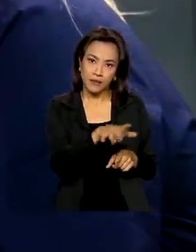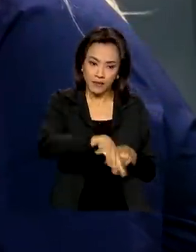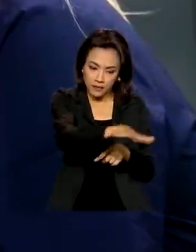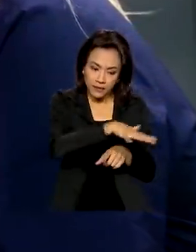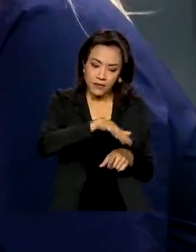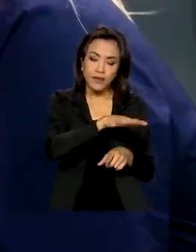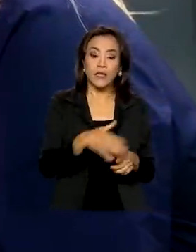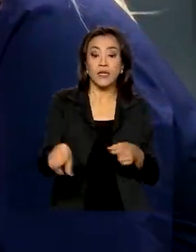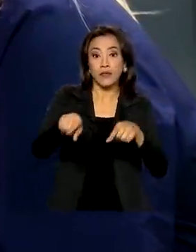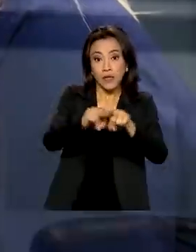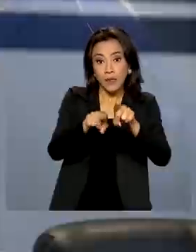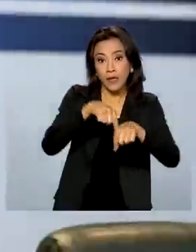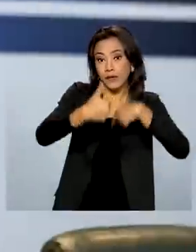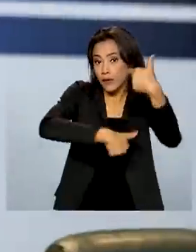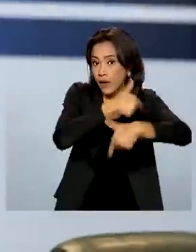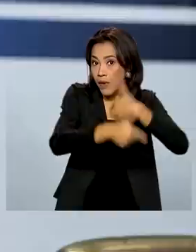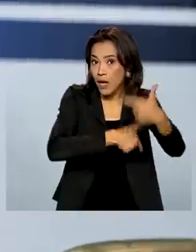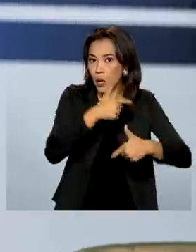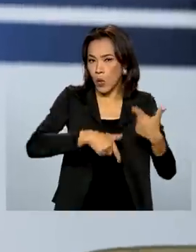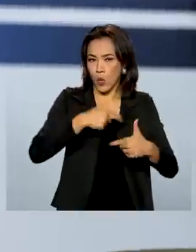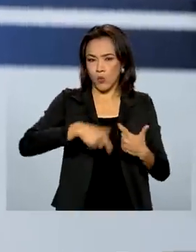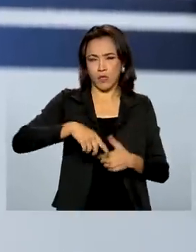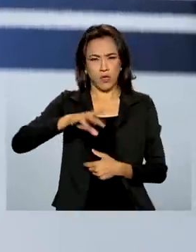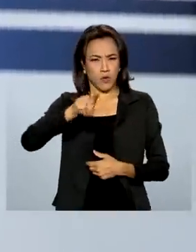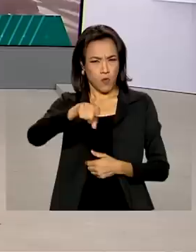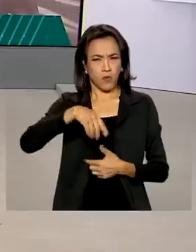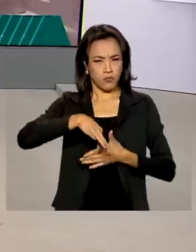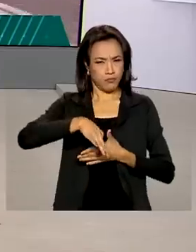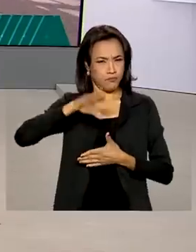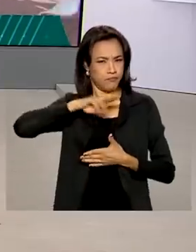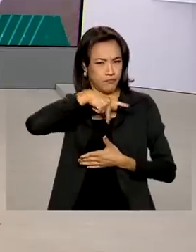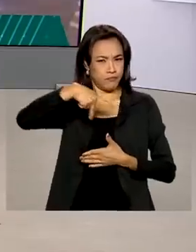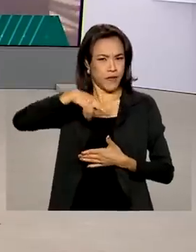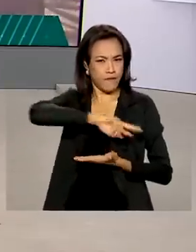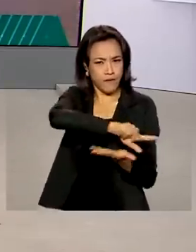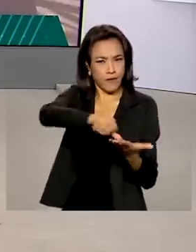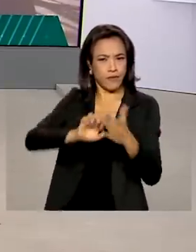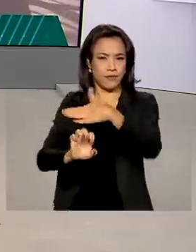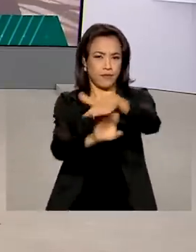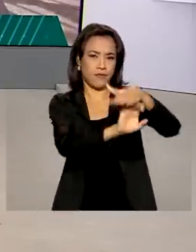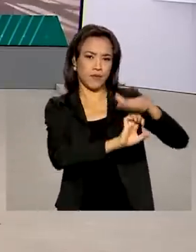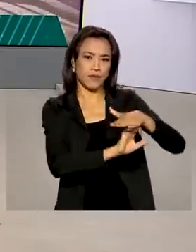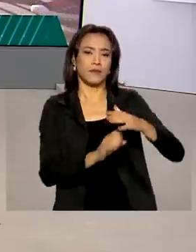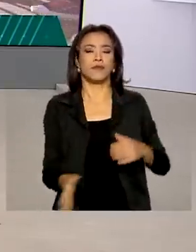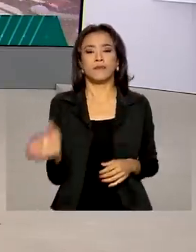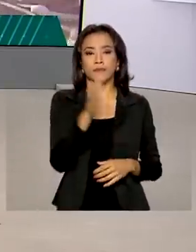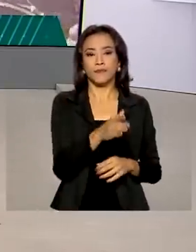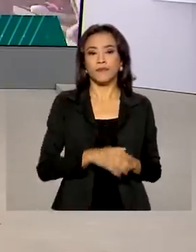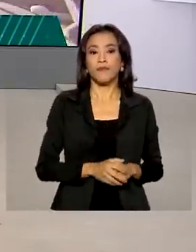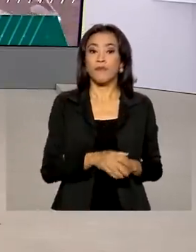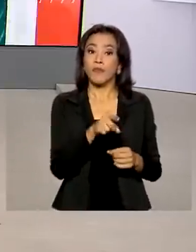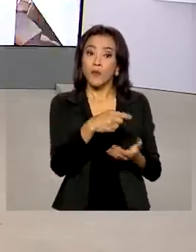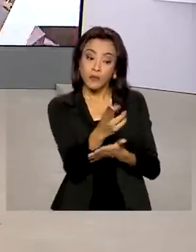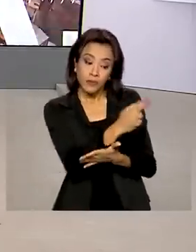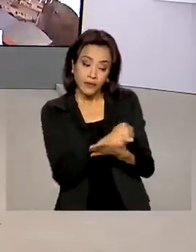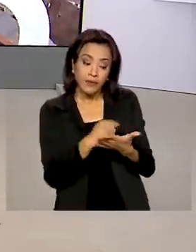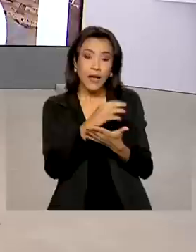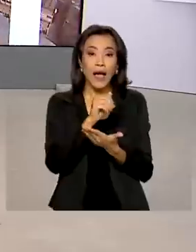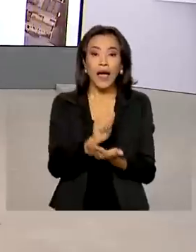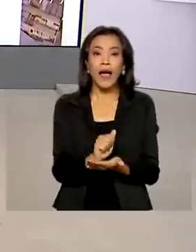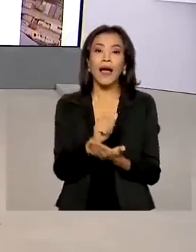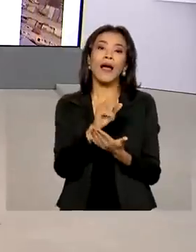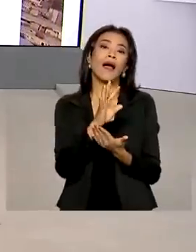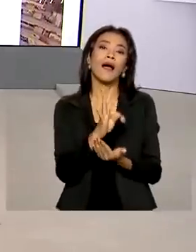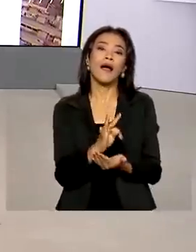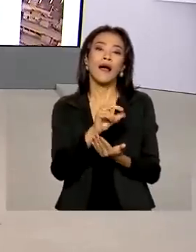Também atuou como executiva de diversas empresas. Um Atlas lançado pelo Sebrae mostra que o